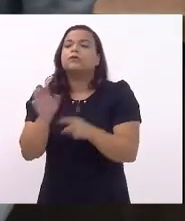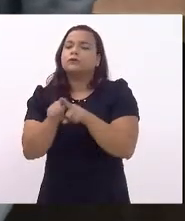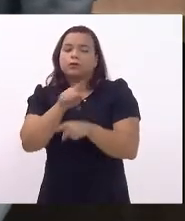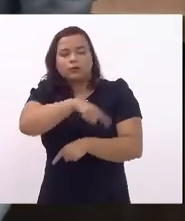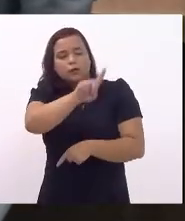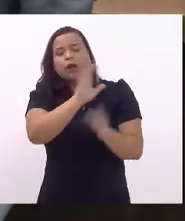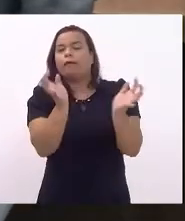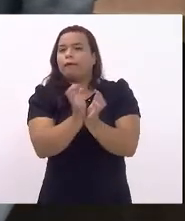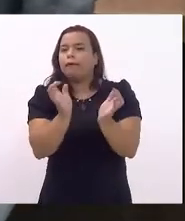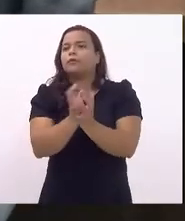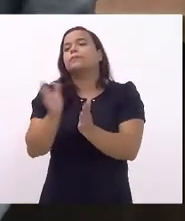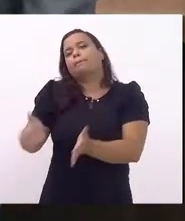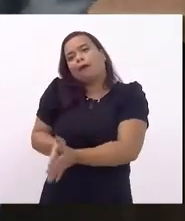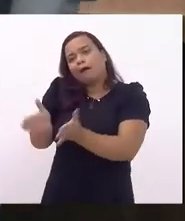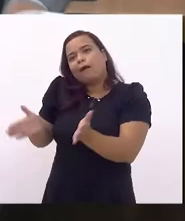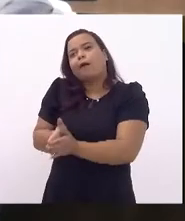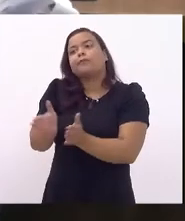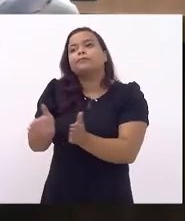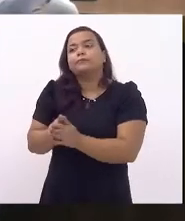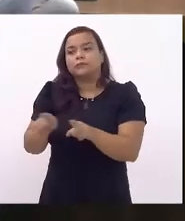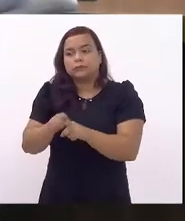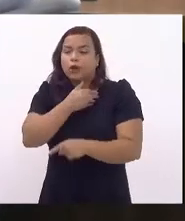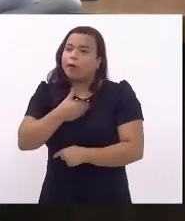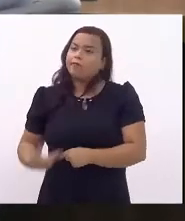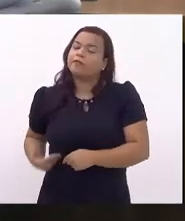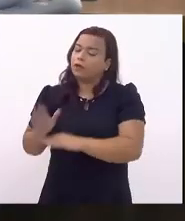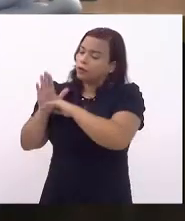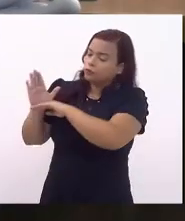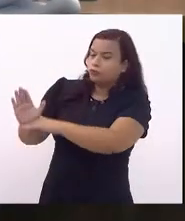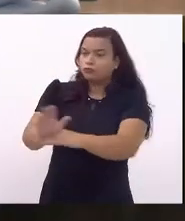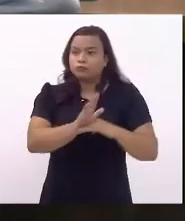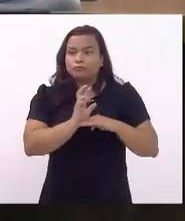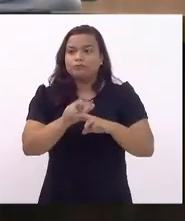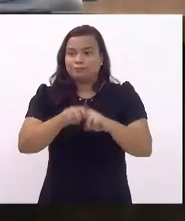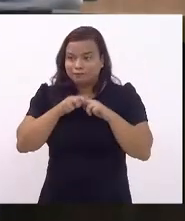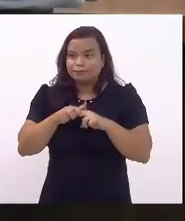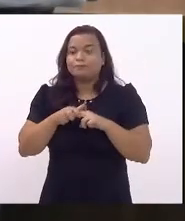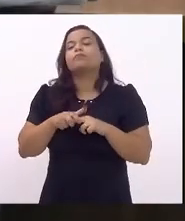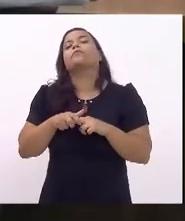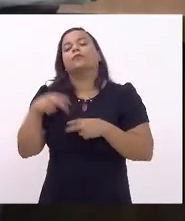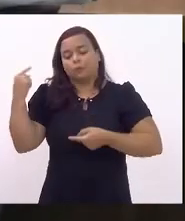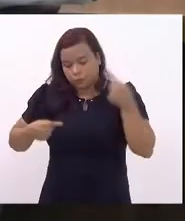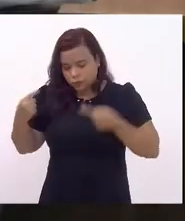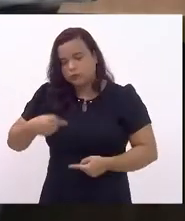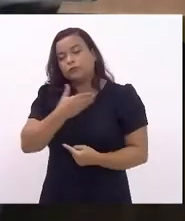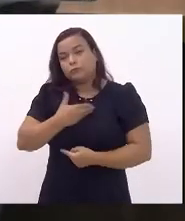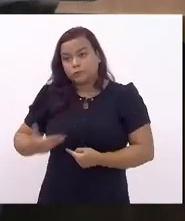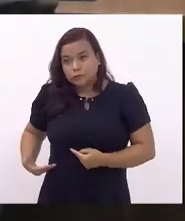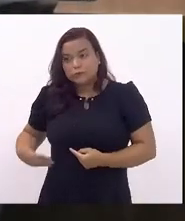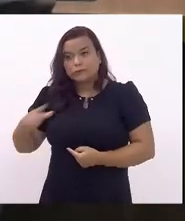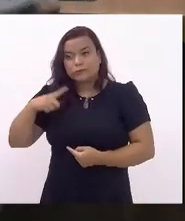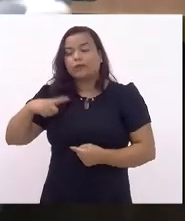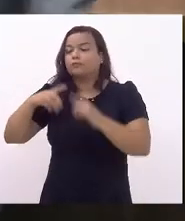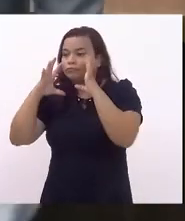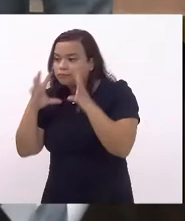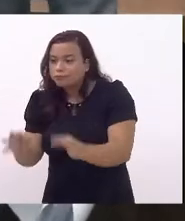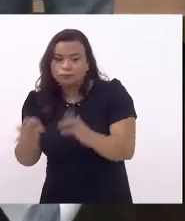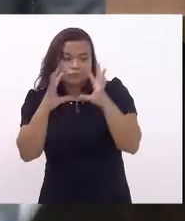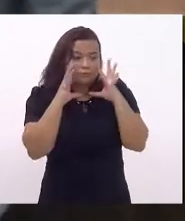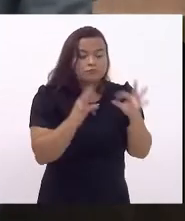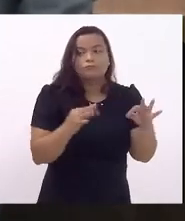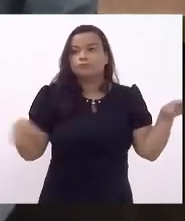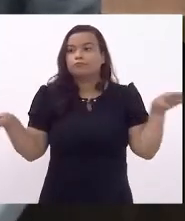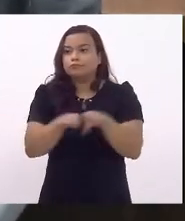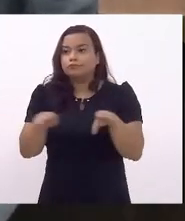aquelas que não têm e que para isso existe o governo, para isso existe política pública para atender com